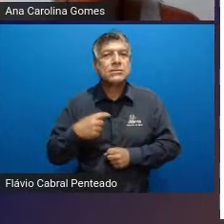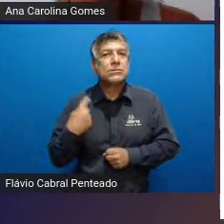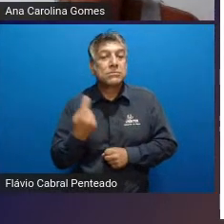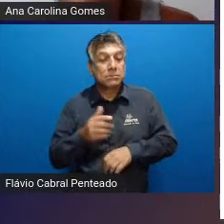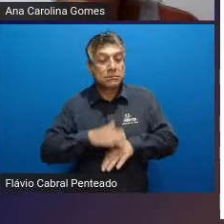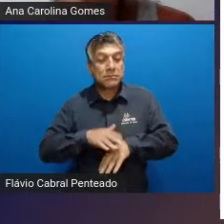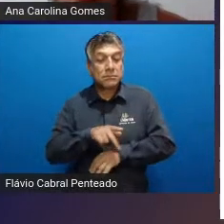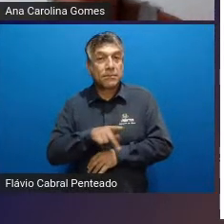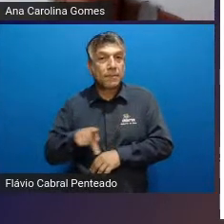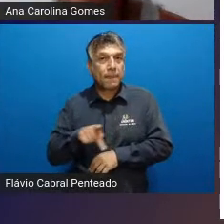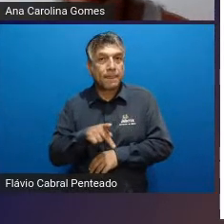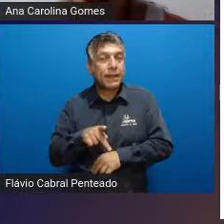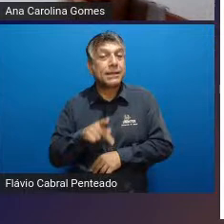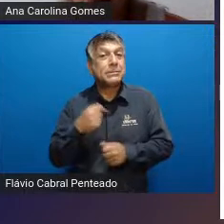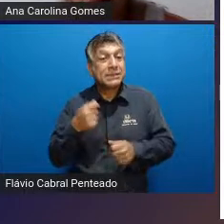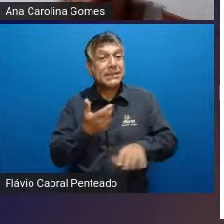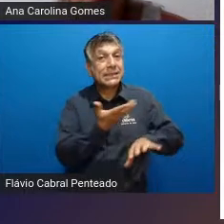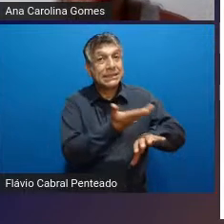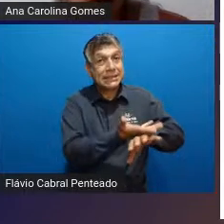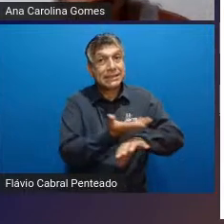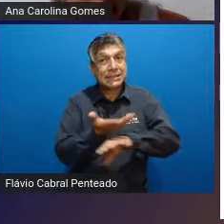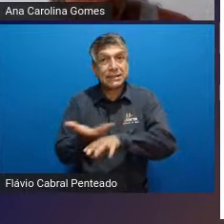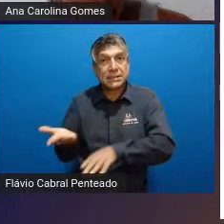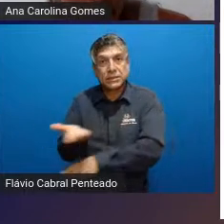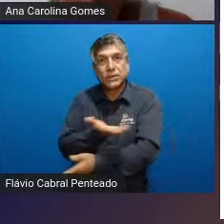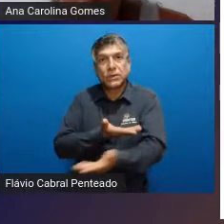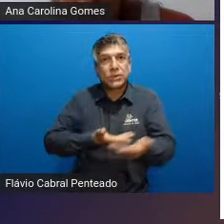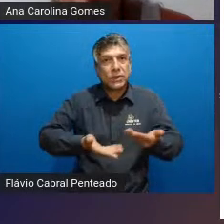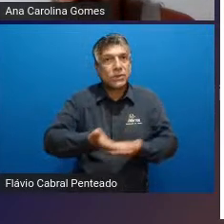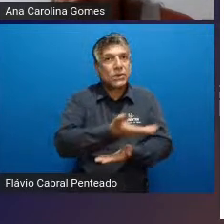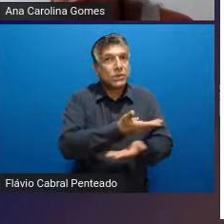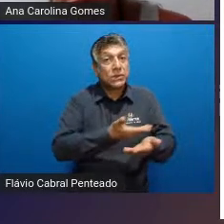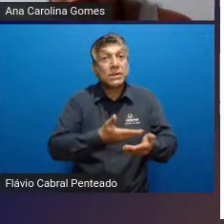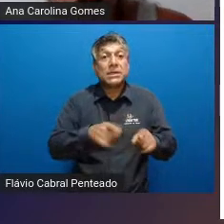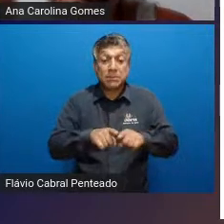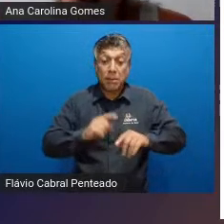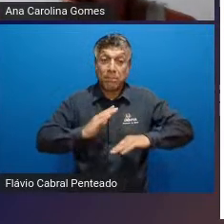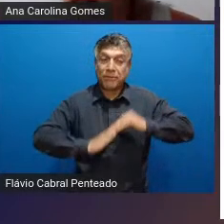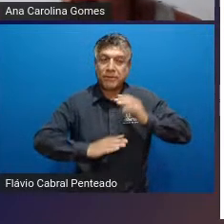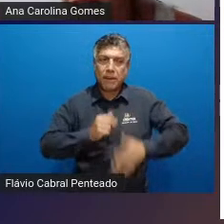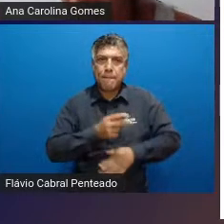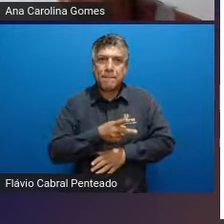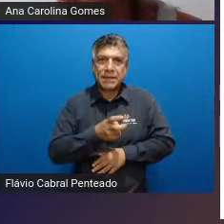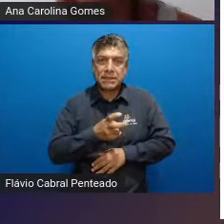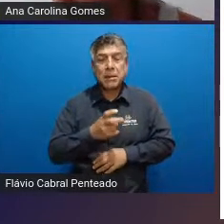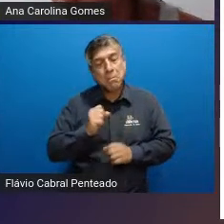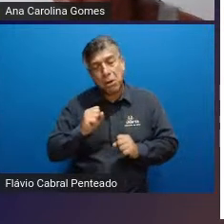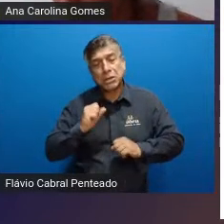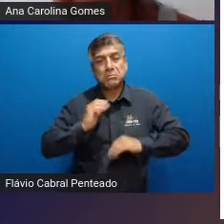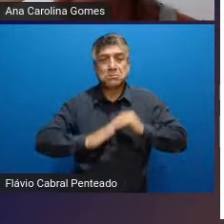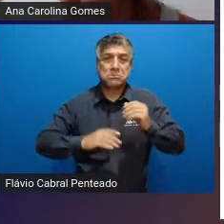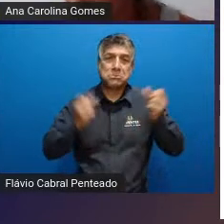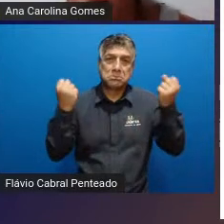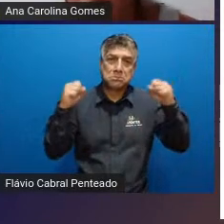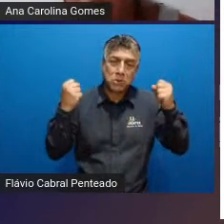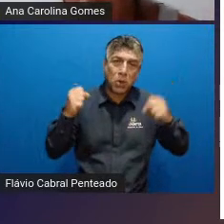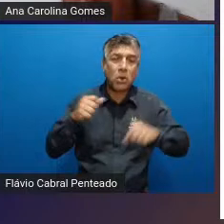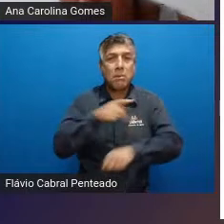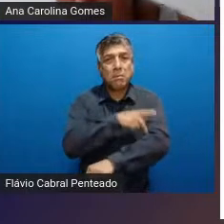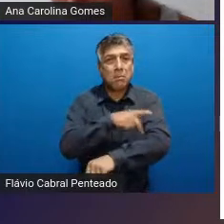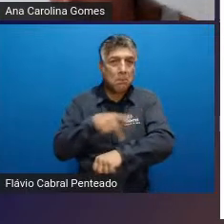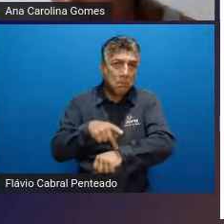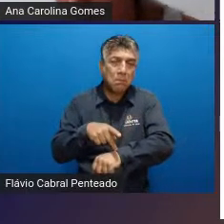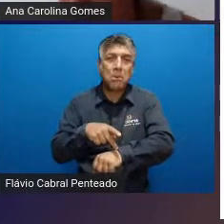fazer um trabalho interdisciplinar com o autista isso também é muito importante pro parte do profissional seja ele de educação física seja ele pedagogo seja ele